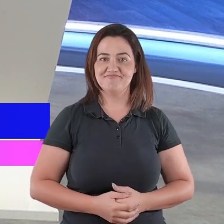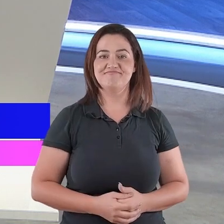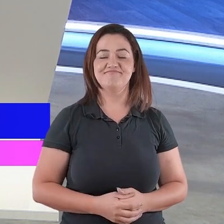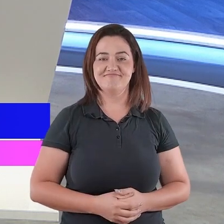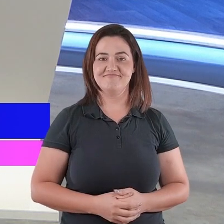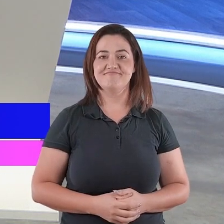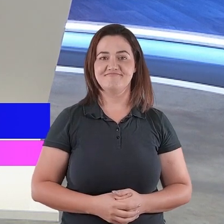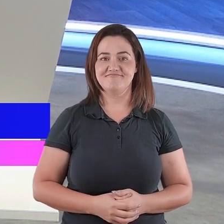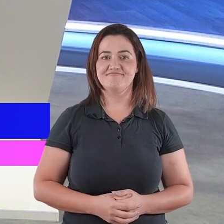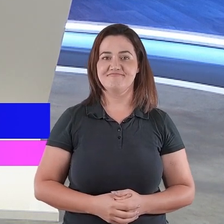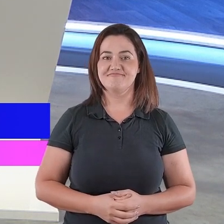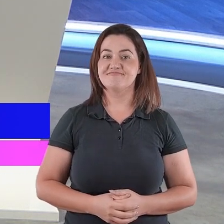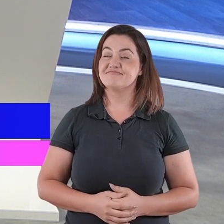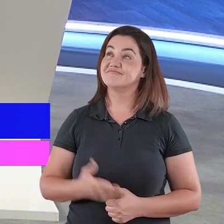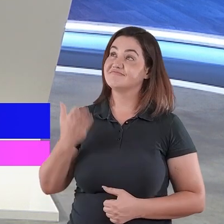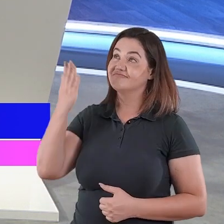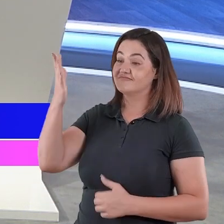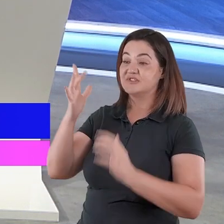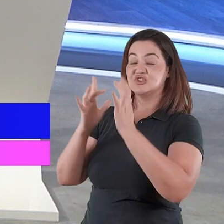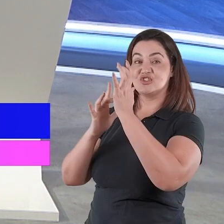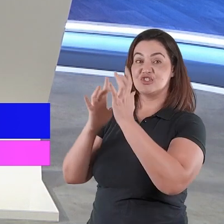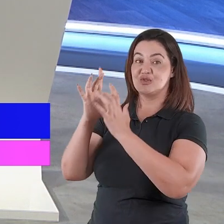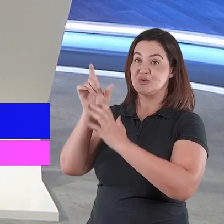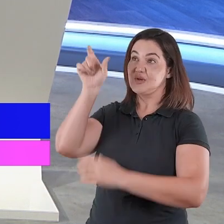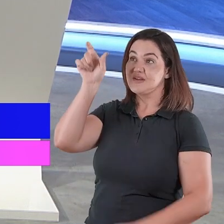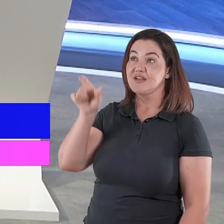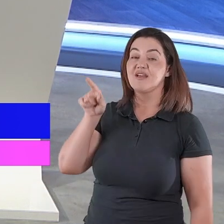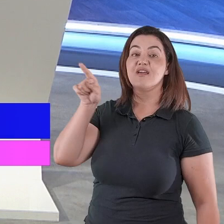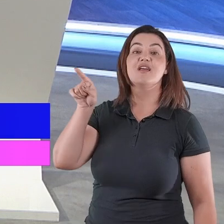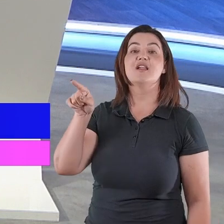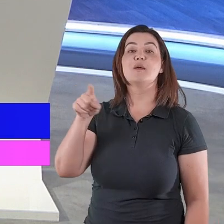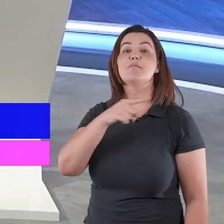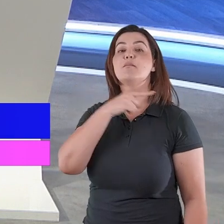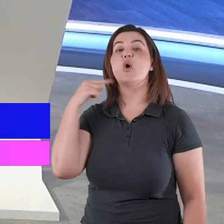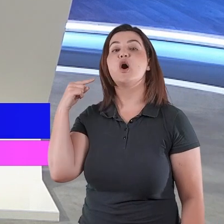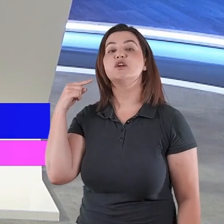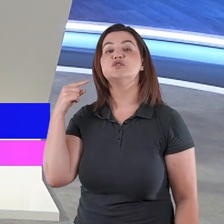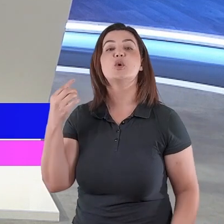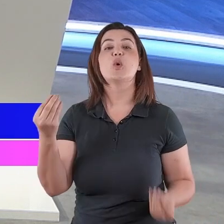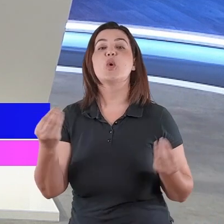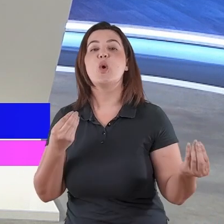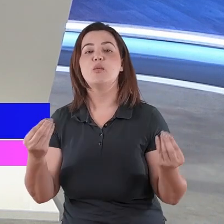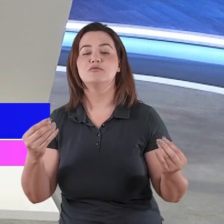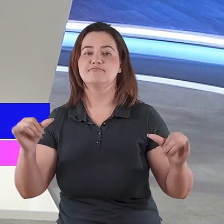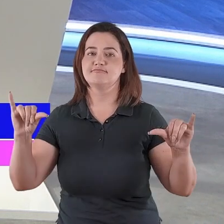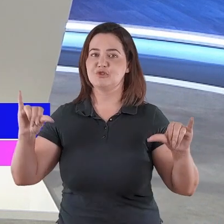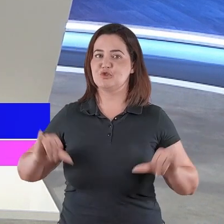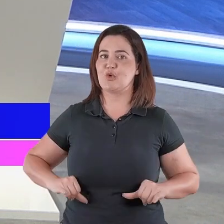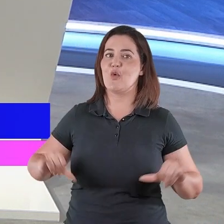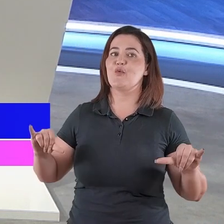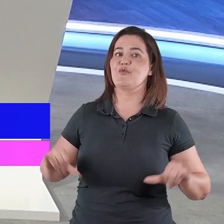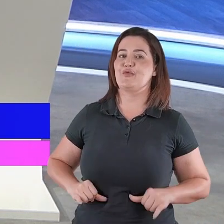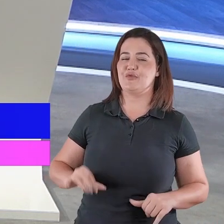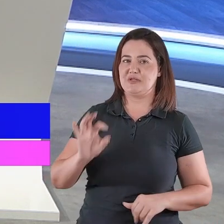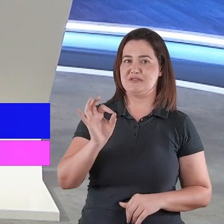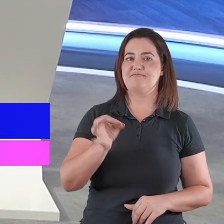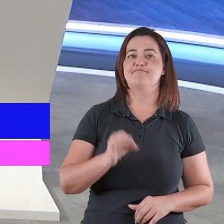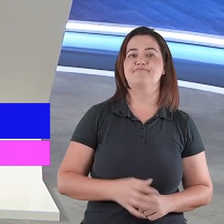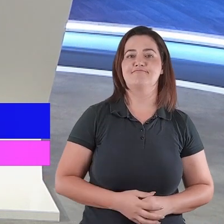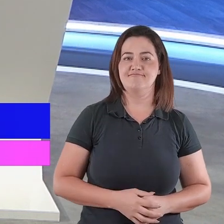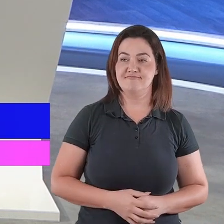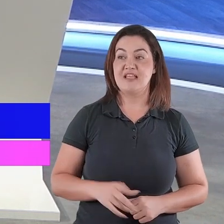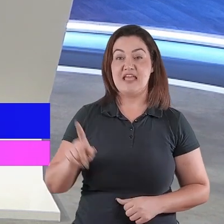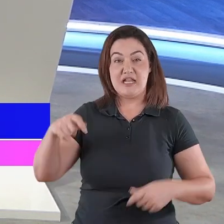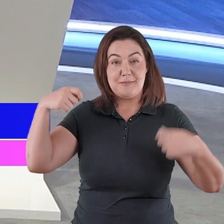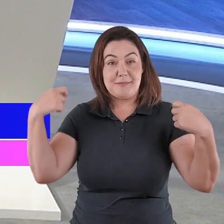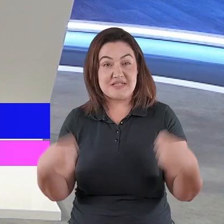ele que sofreu para que eu e você não precisássemos sofrer, ele que